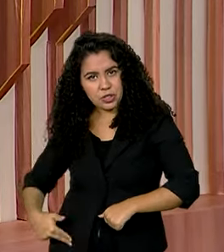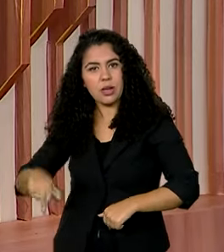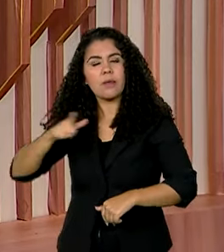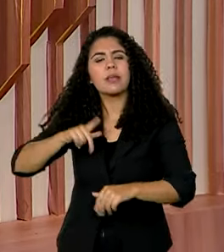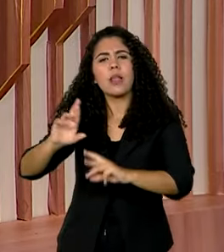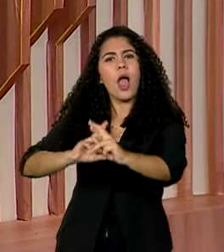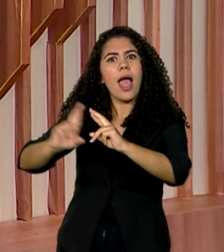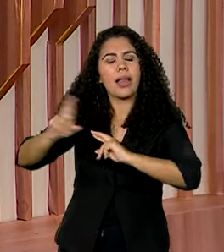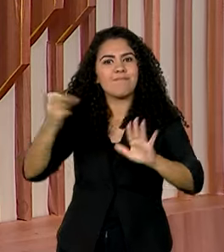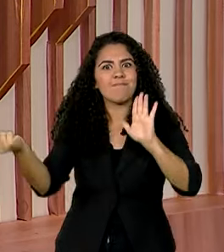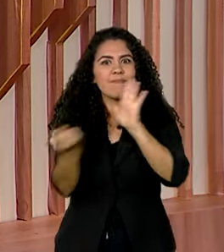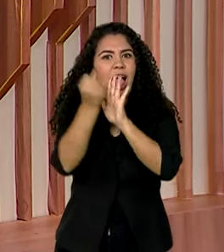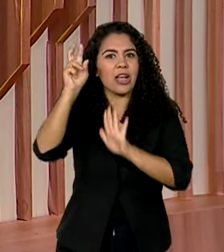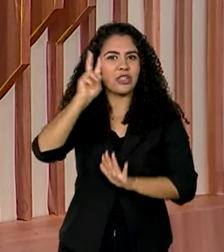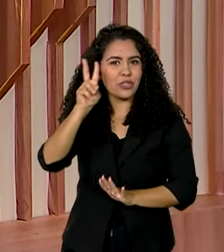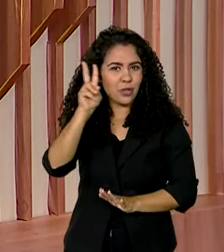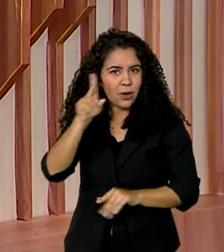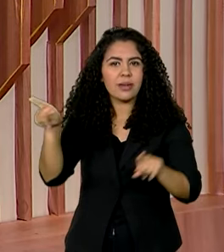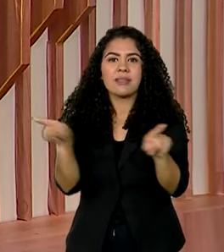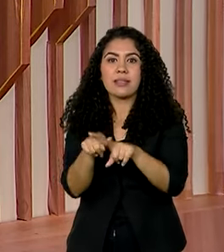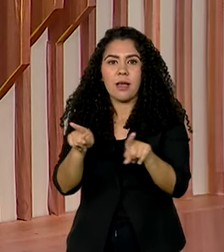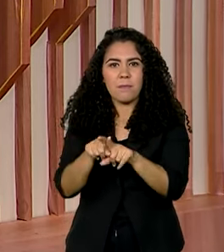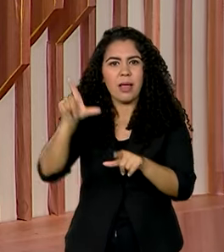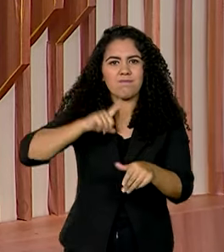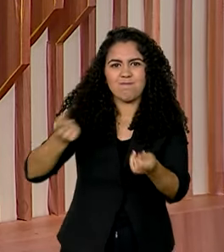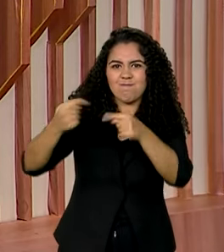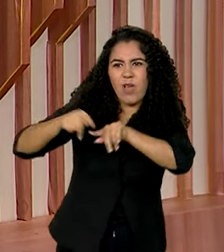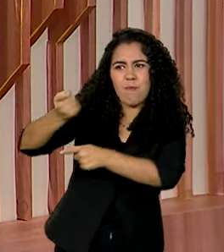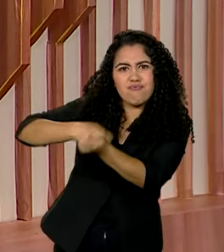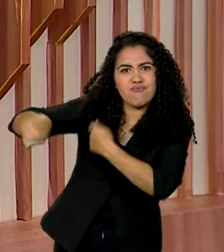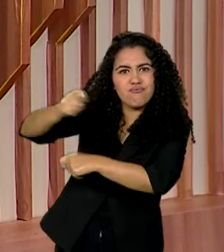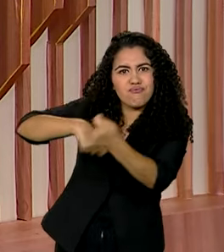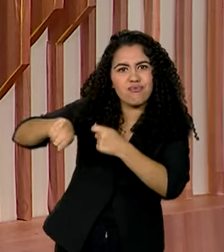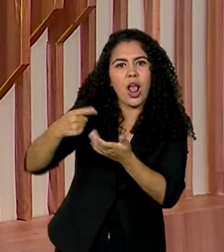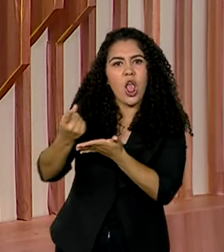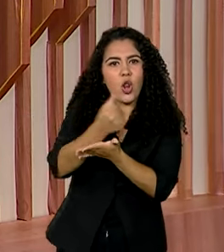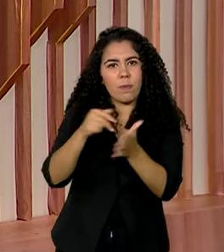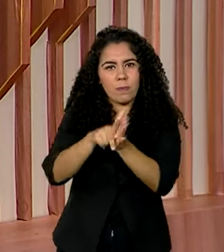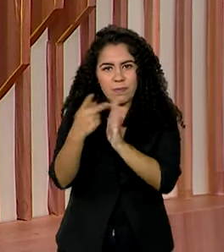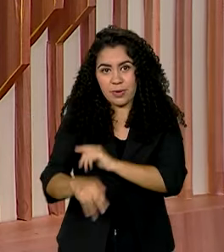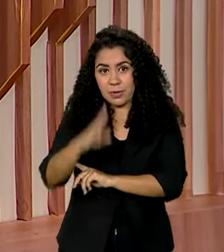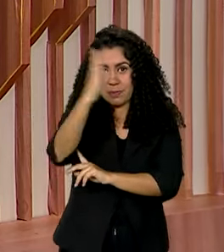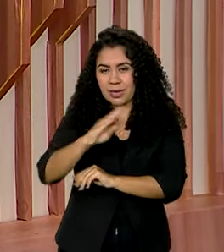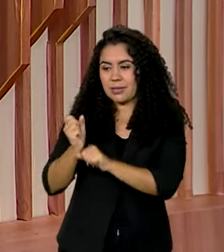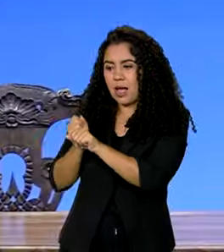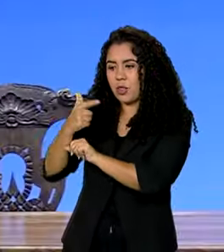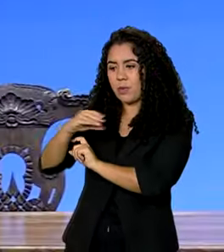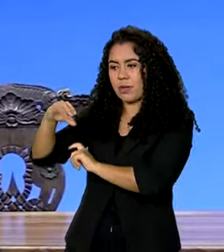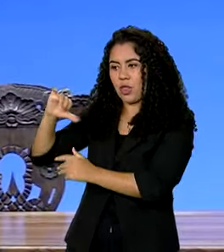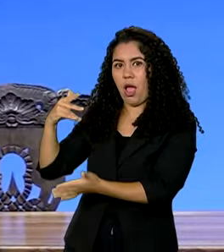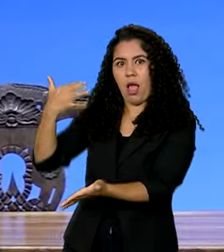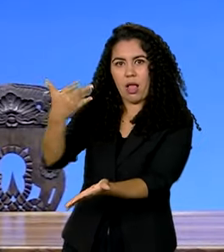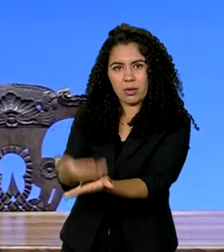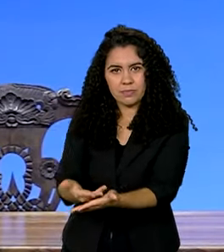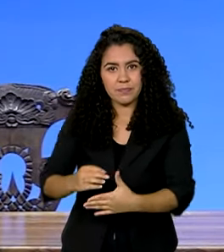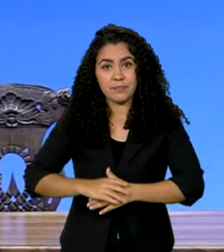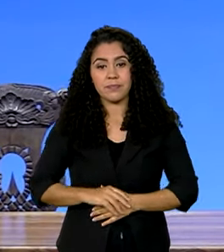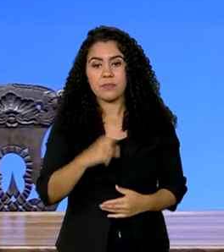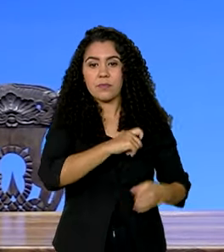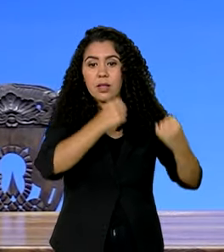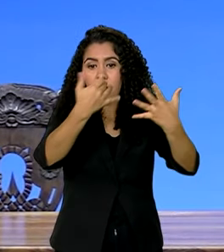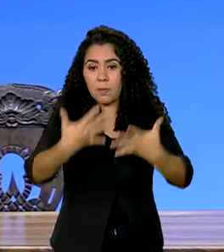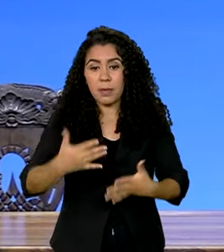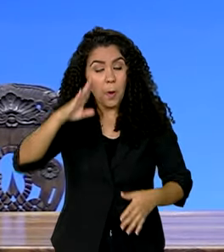uma relação histórica, além de ser o maior parceiro comercial da economia brasileira desde 2009. O compromisso